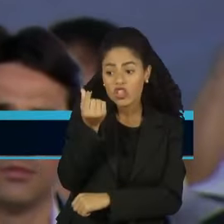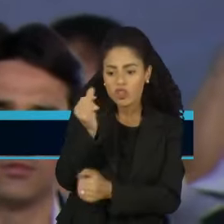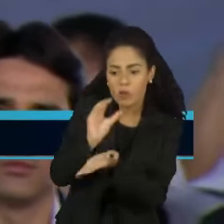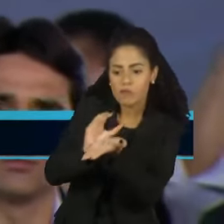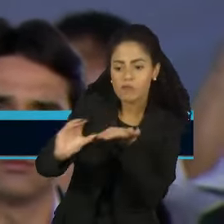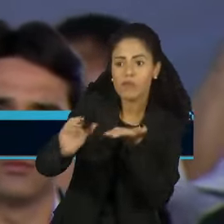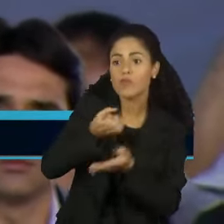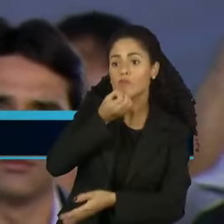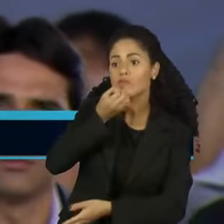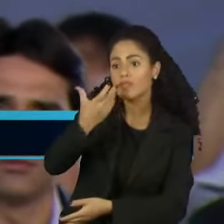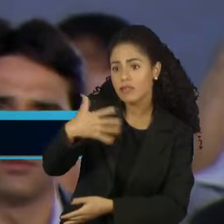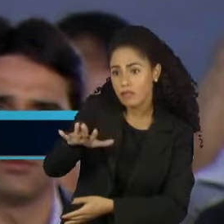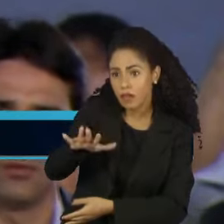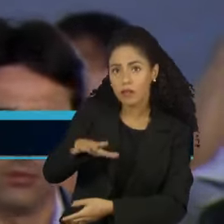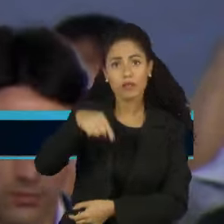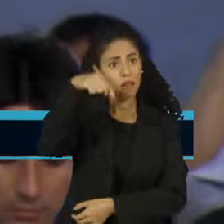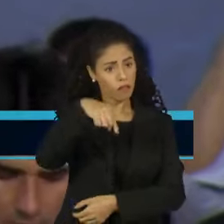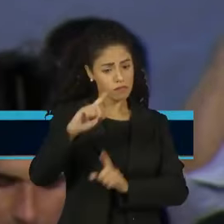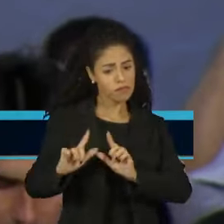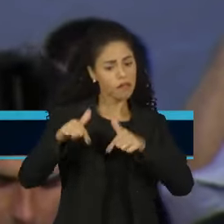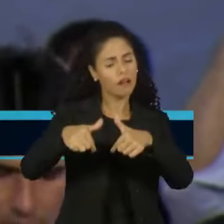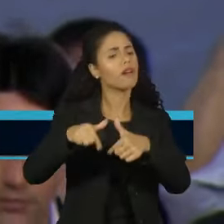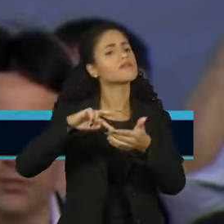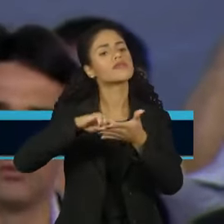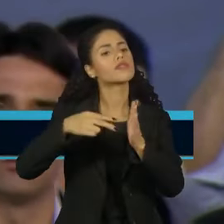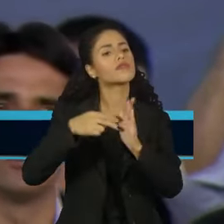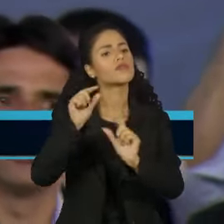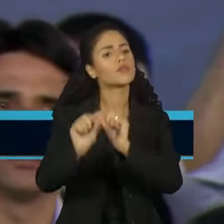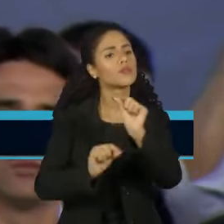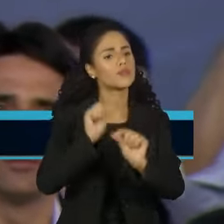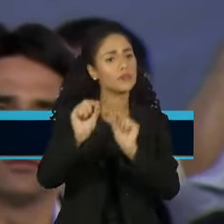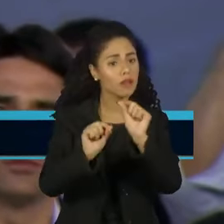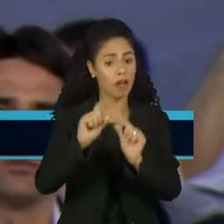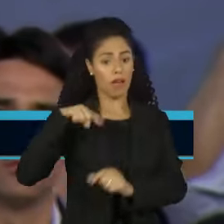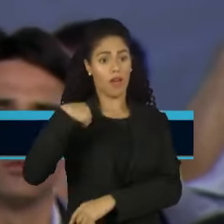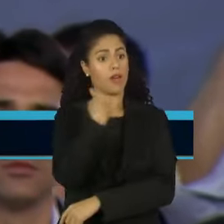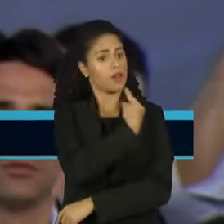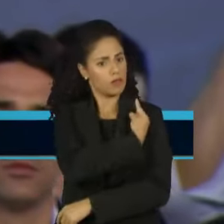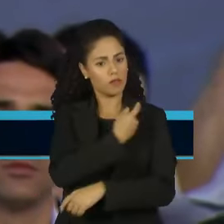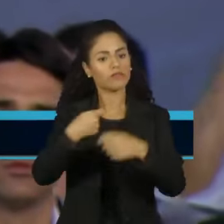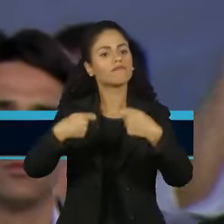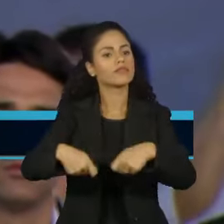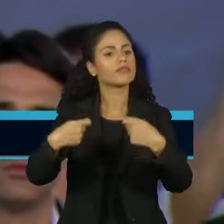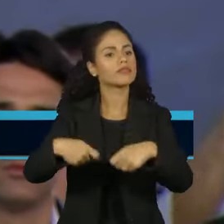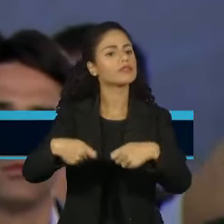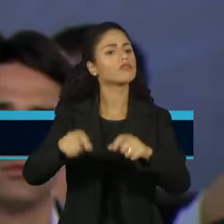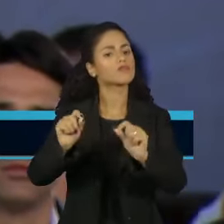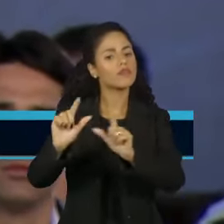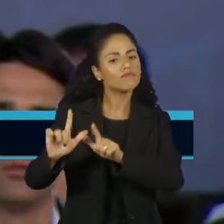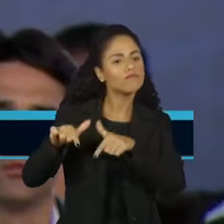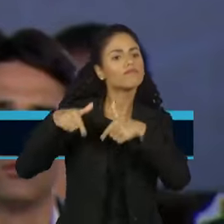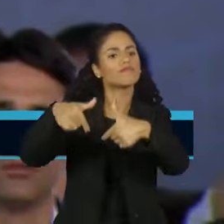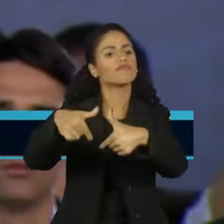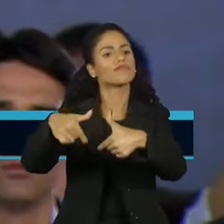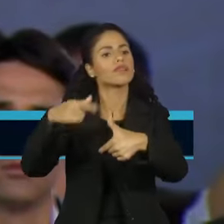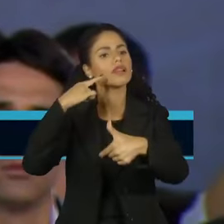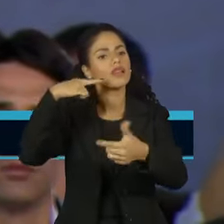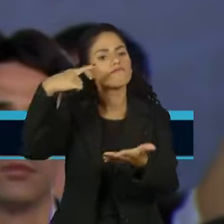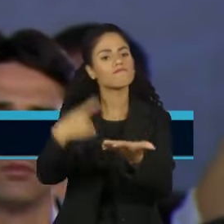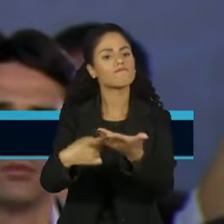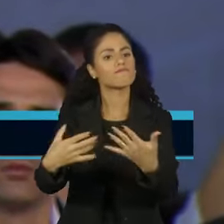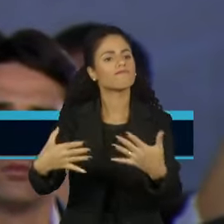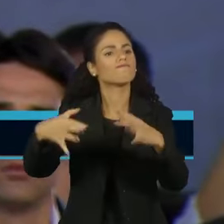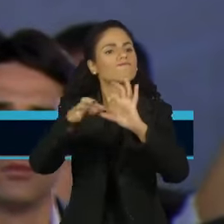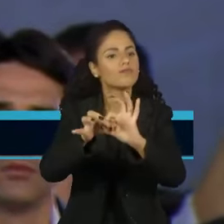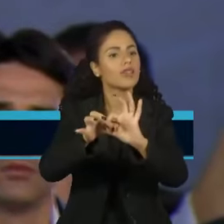Santos, esse ato aqui significa que nós precisamos restaurar neste país